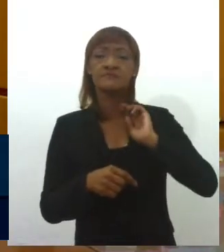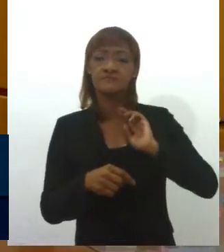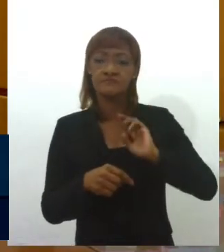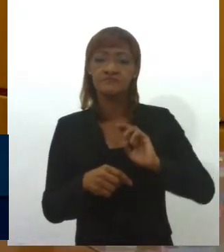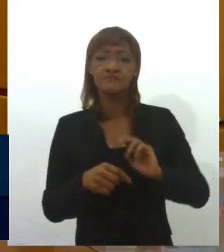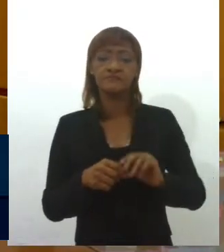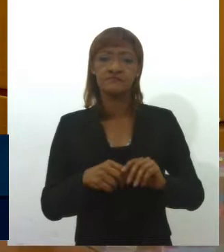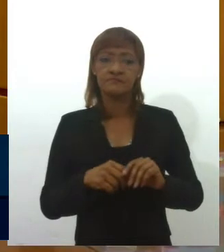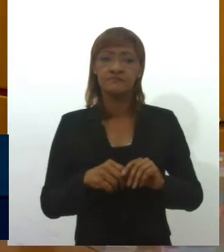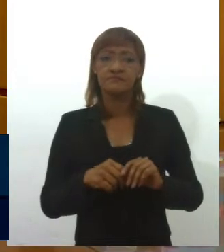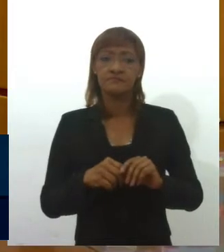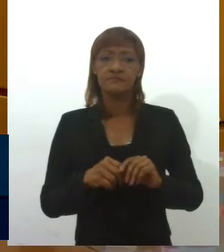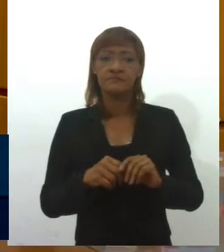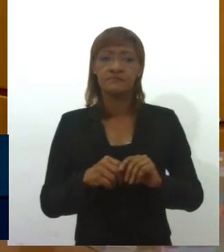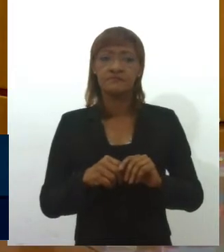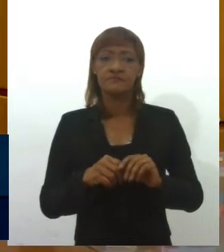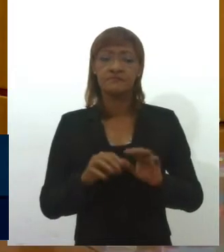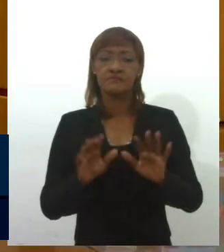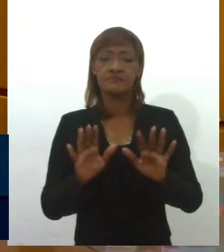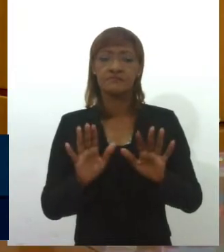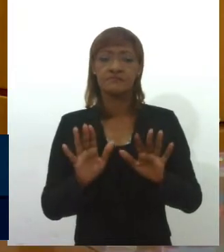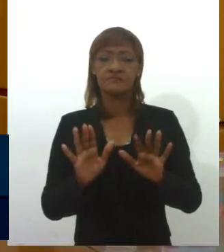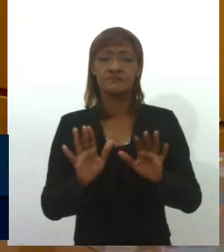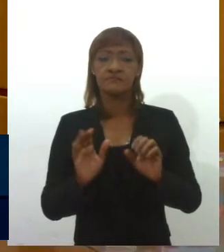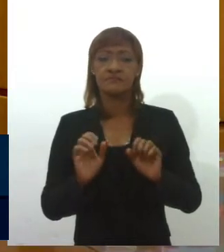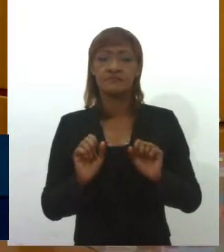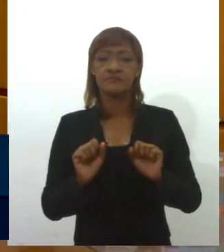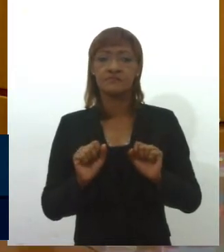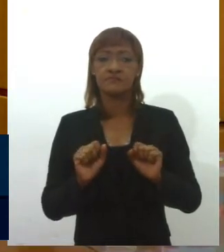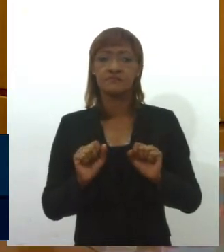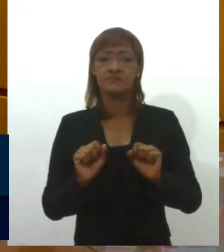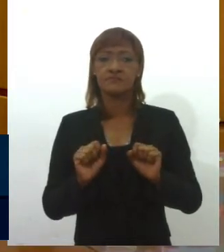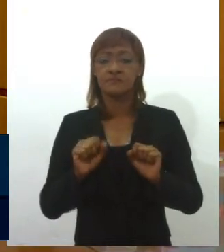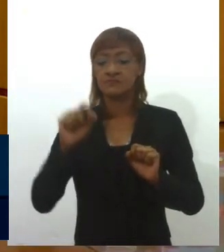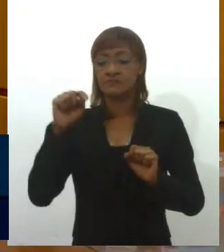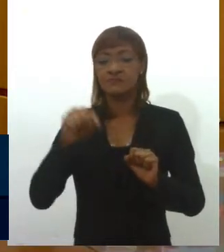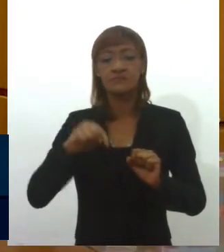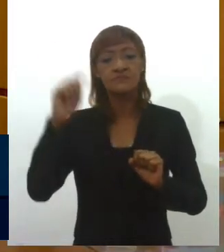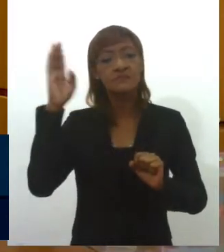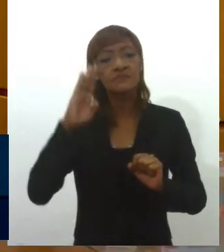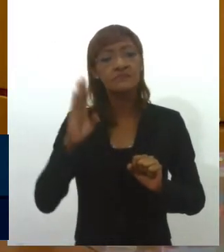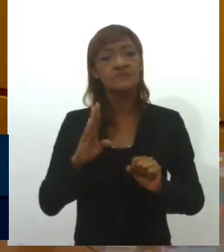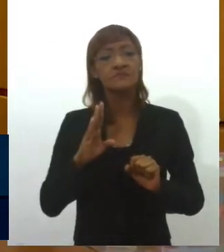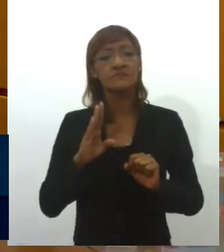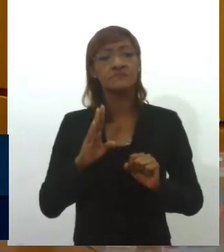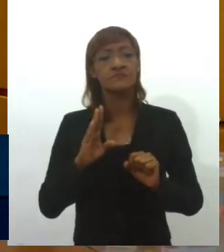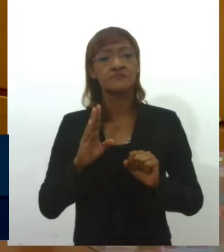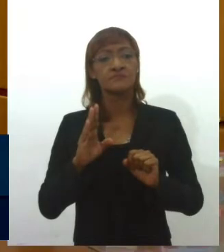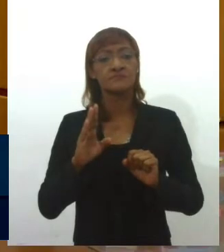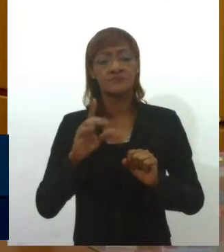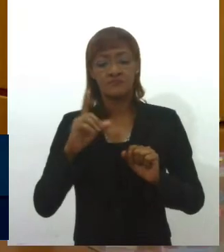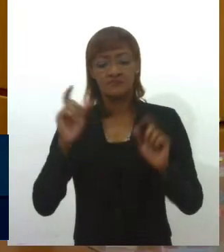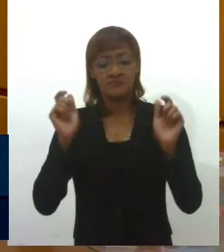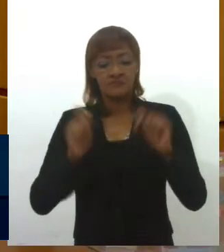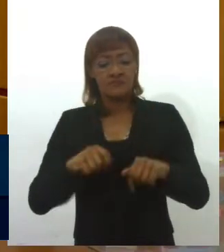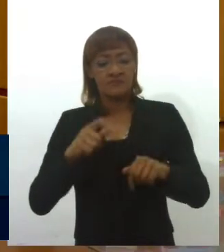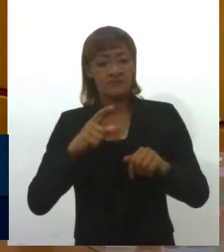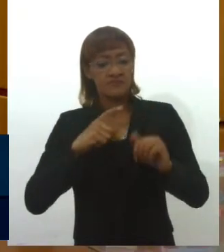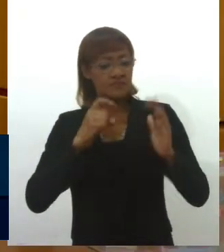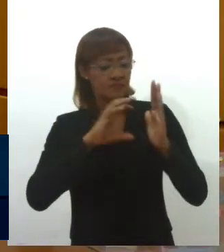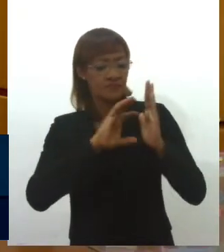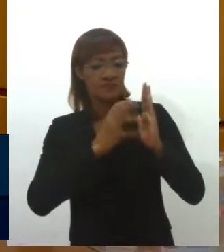de se implementar no Brasil uma corrente política, um partido, uma corrente de